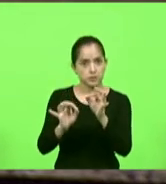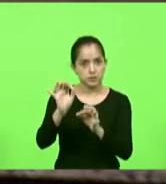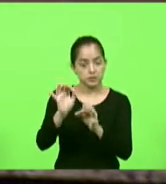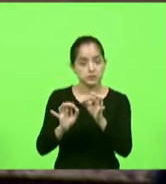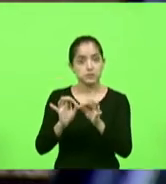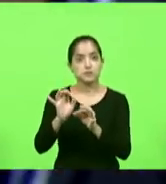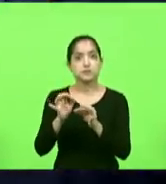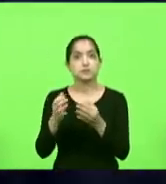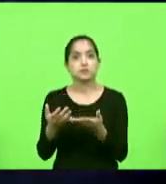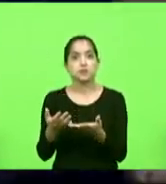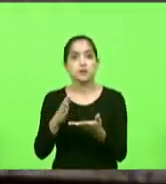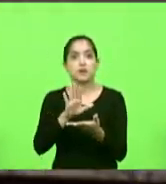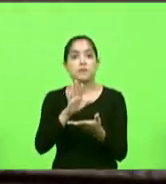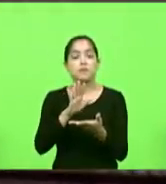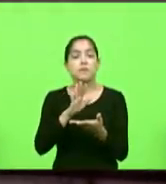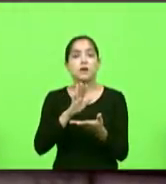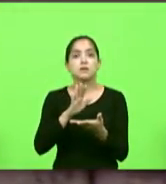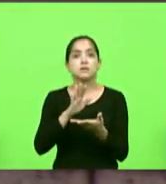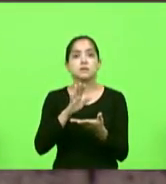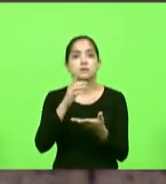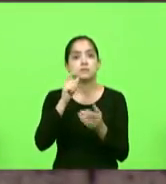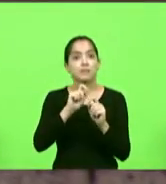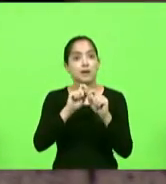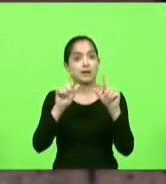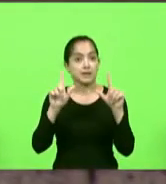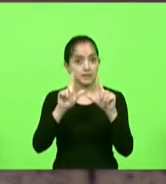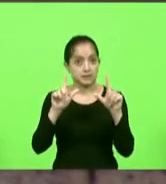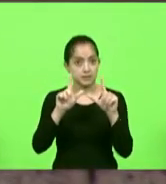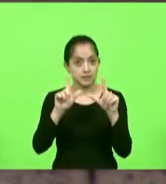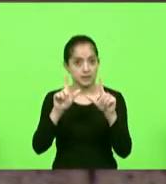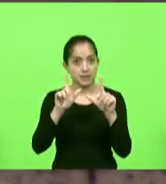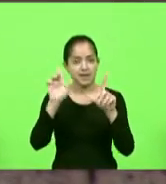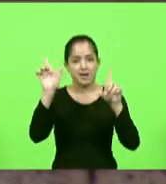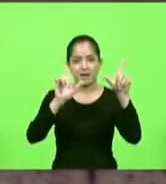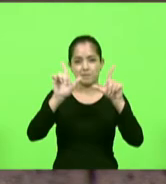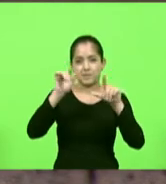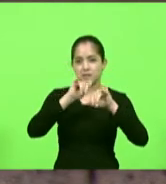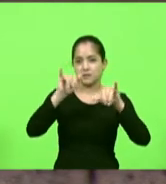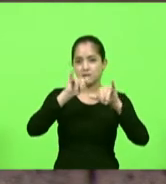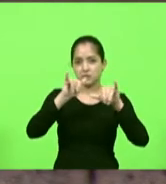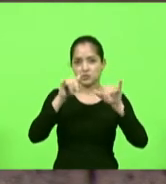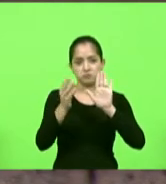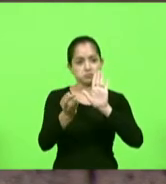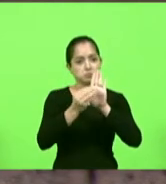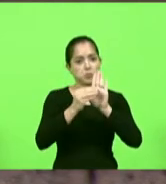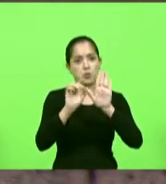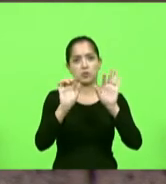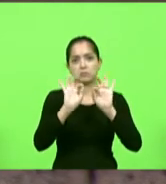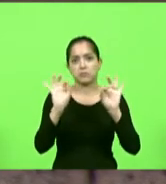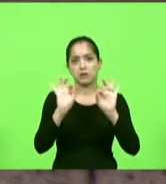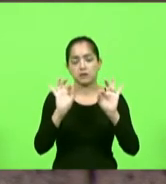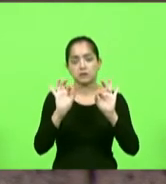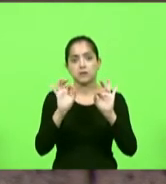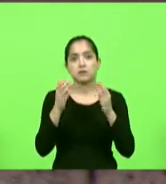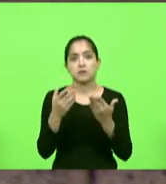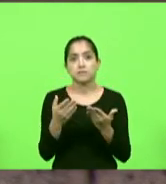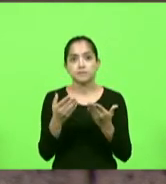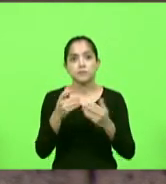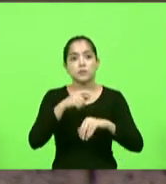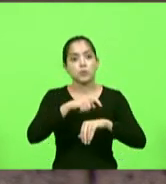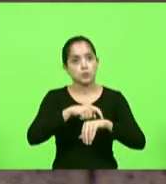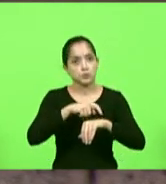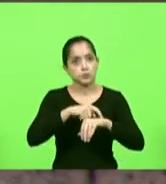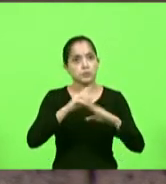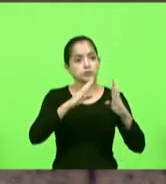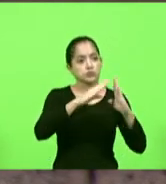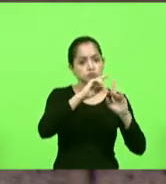mas o que eu gostaria de alertar e até a mídia não coloca isso infelizmente é que os templos continuam